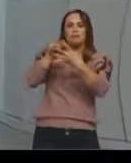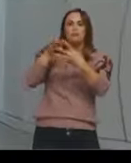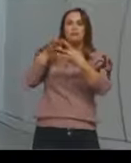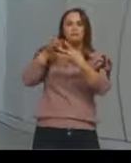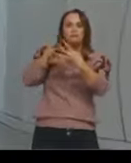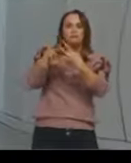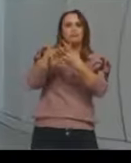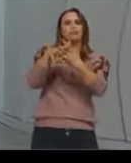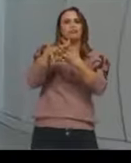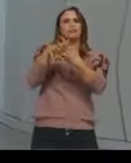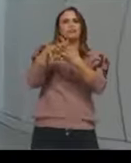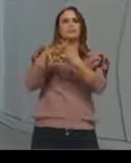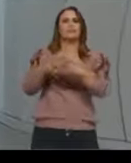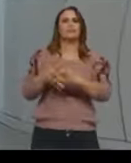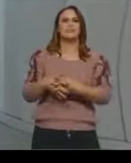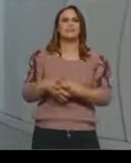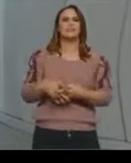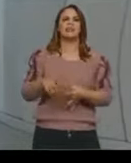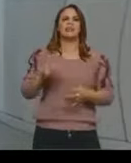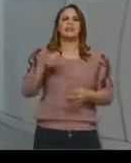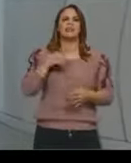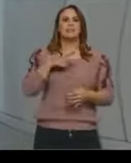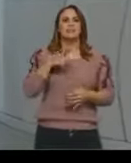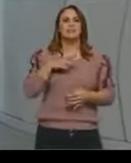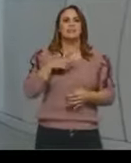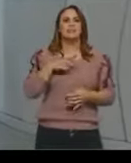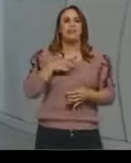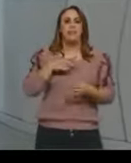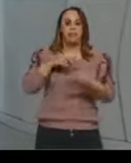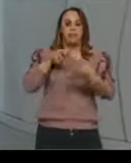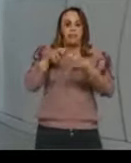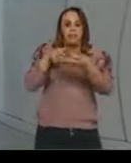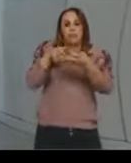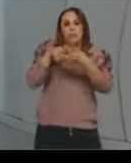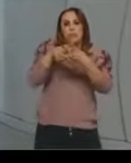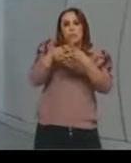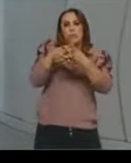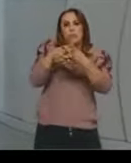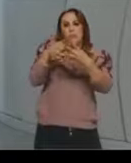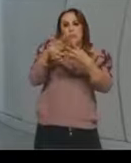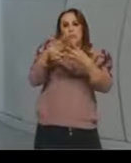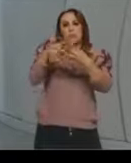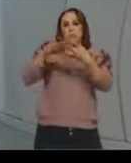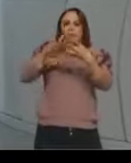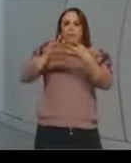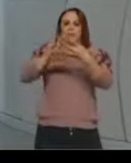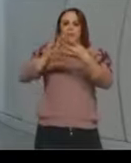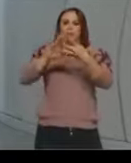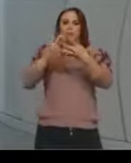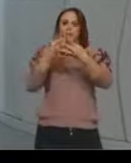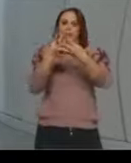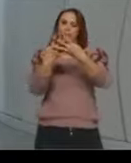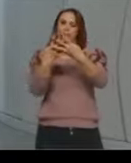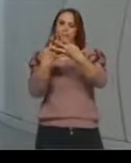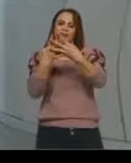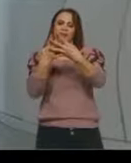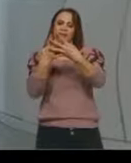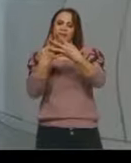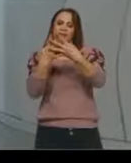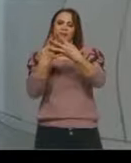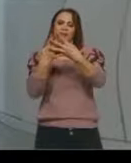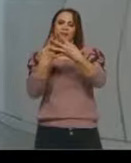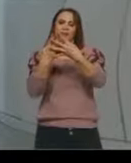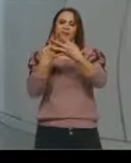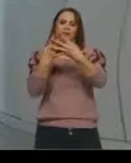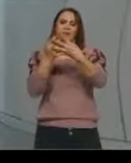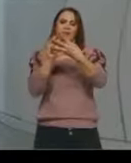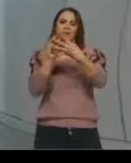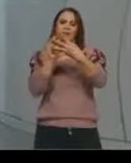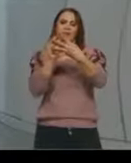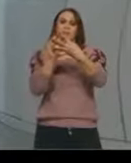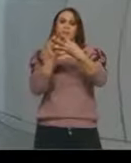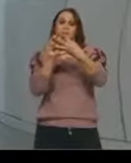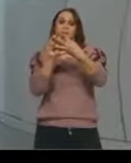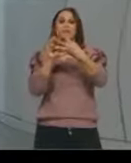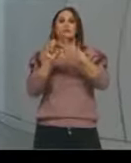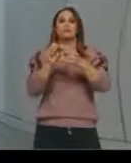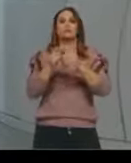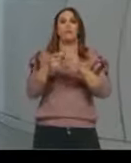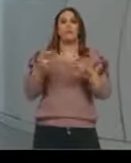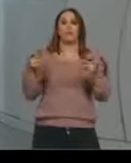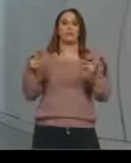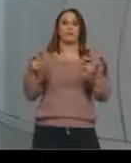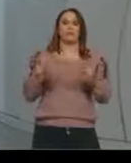agarose, ela tem uma variedade de espaço muito maior para poder fazer essa técnica do que a poli. A